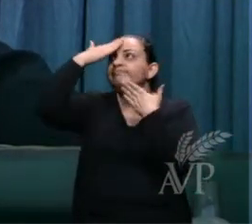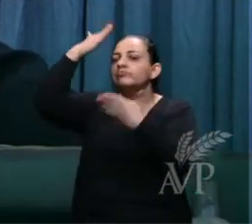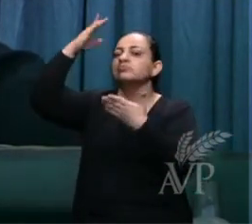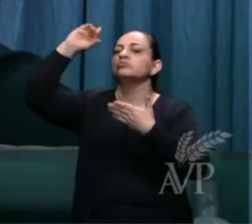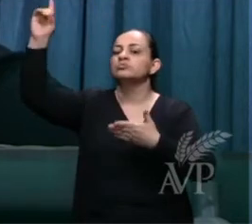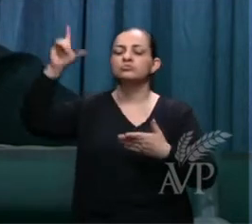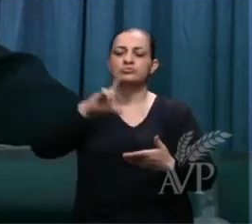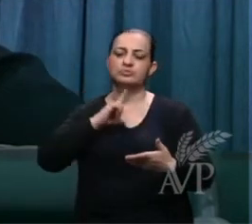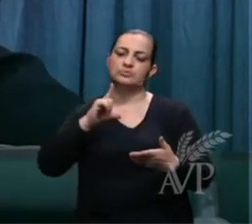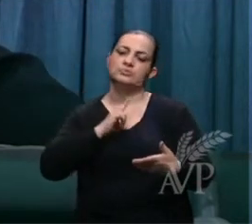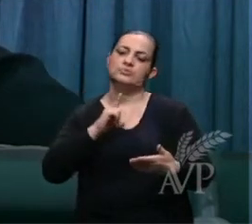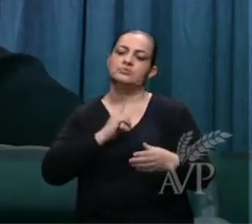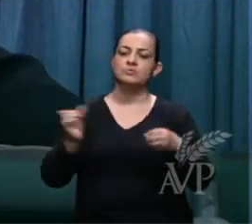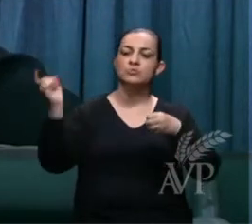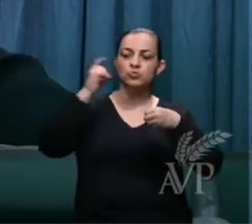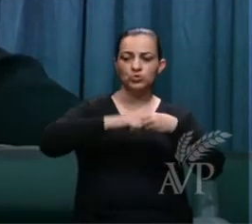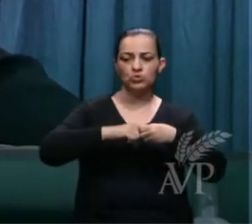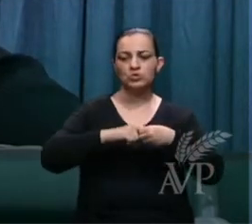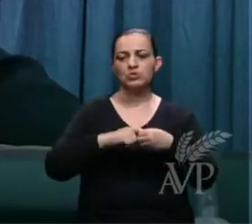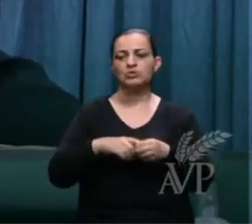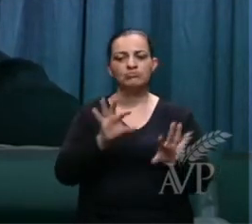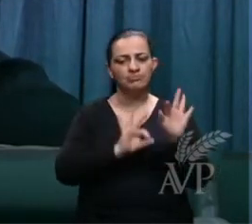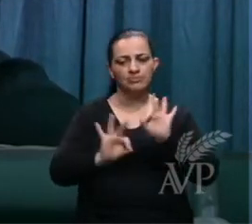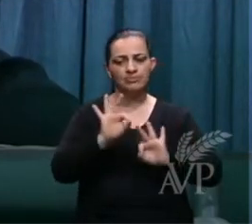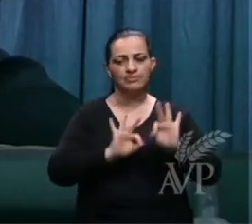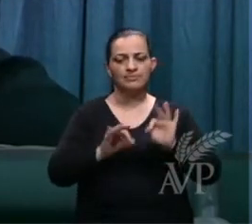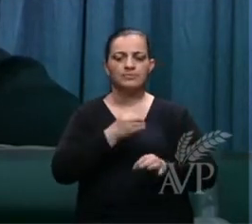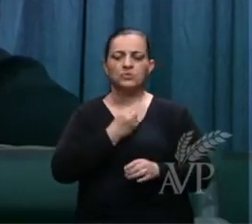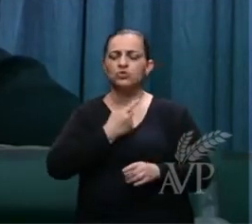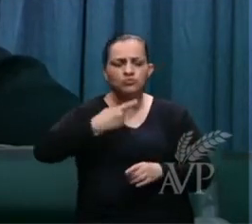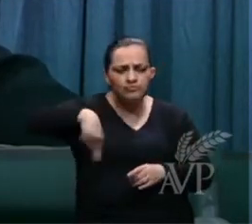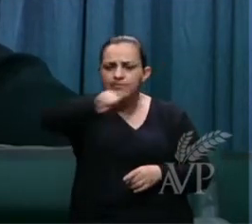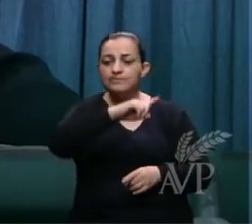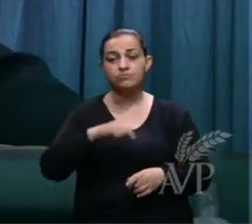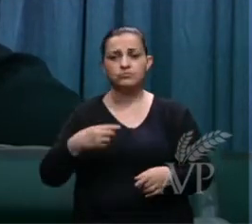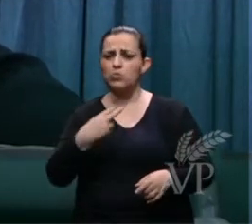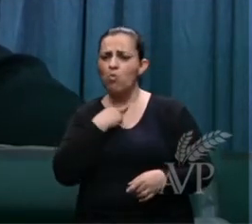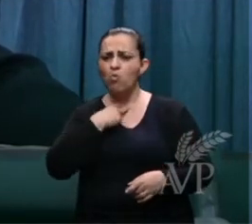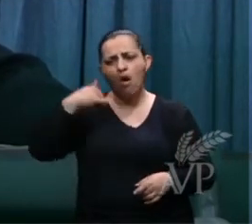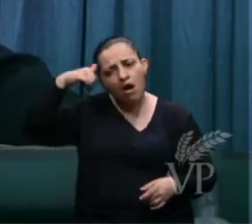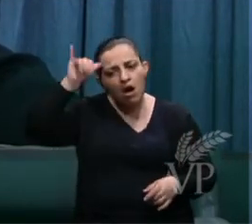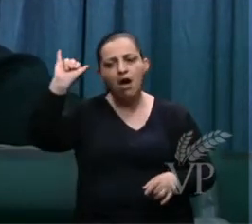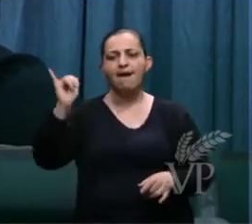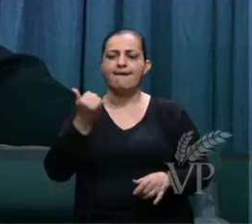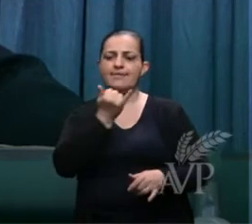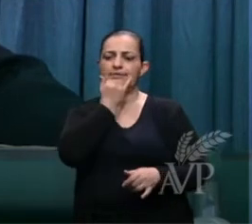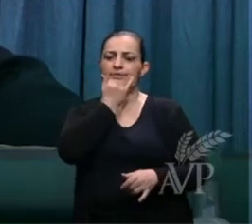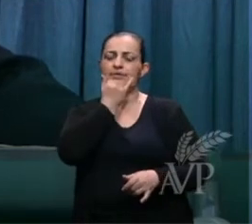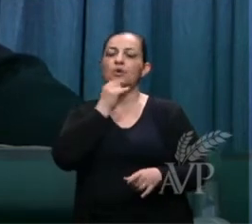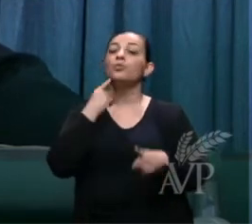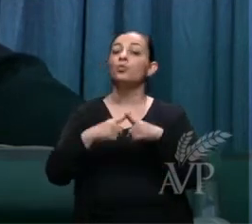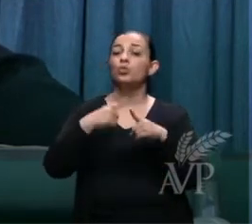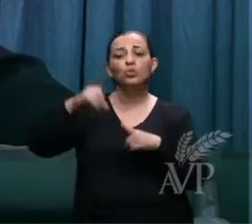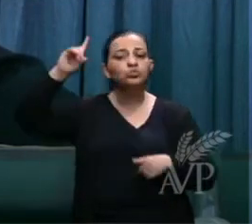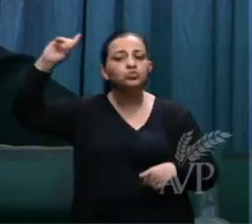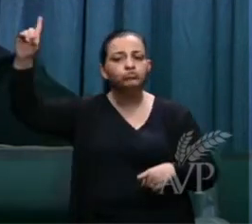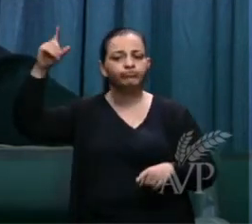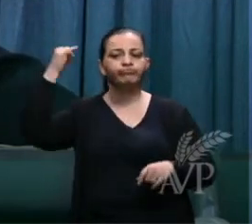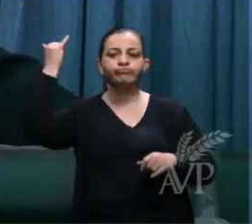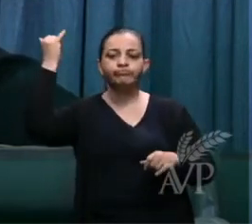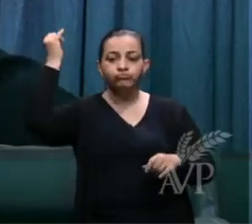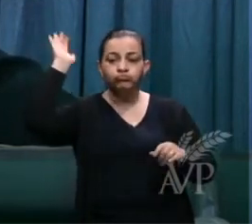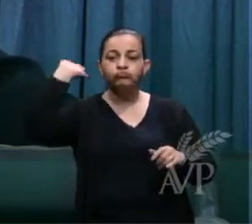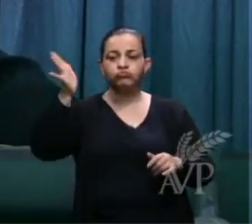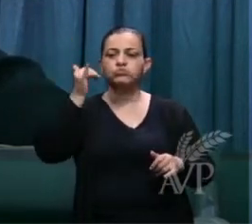ela existe e você não pode evitar de dar o perdão porque deus tem te dado